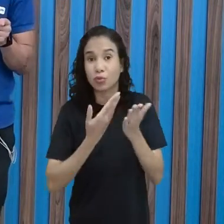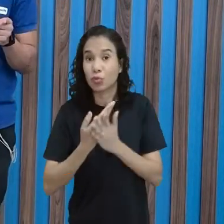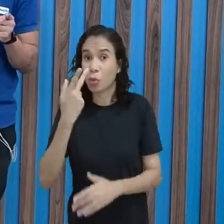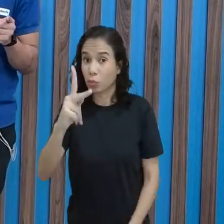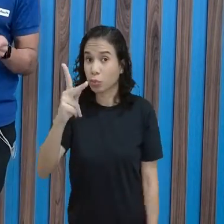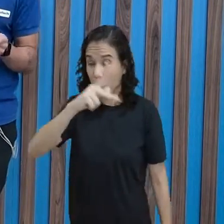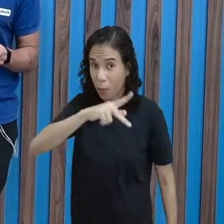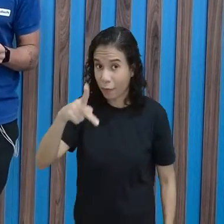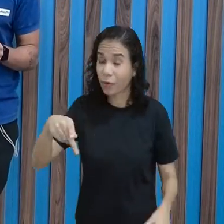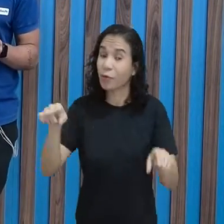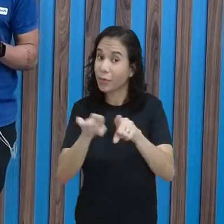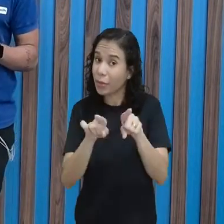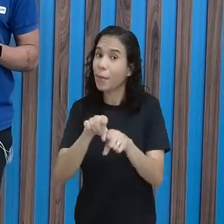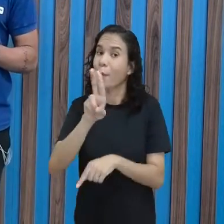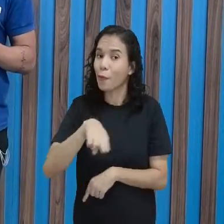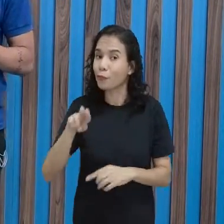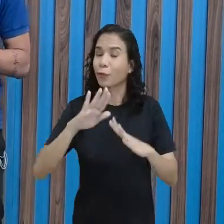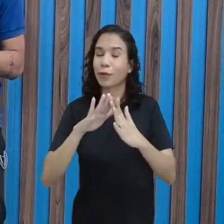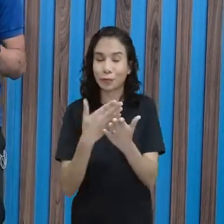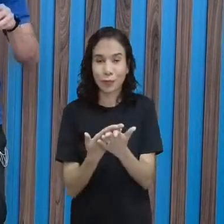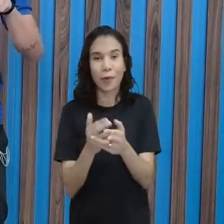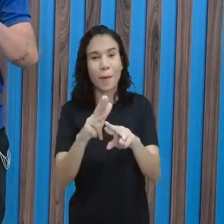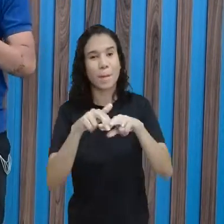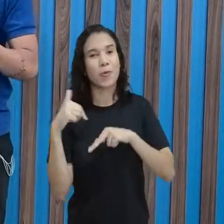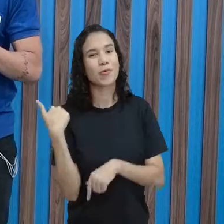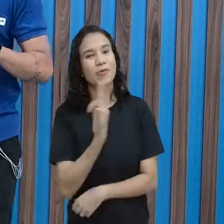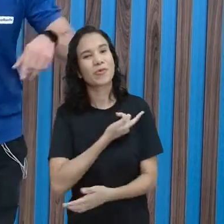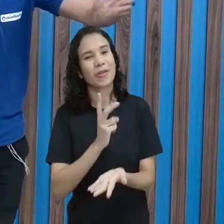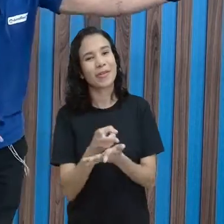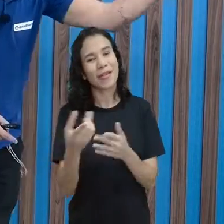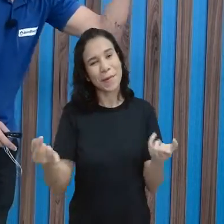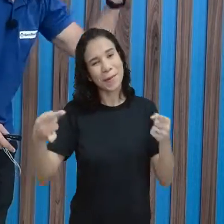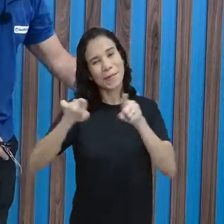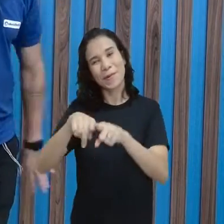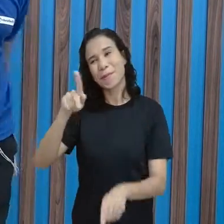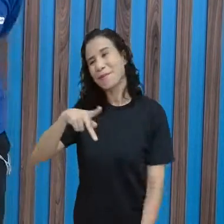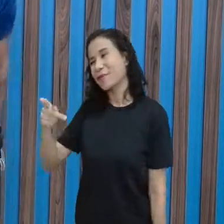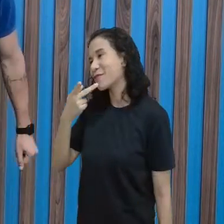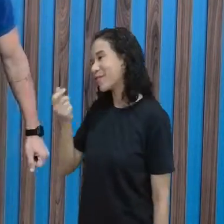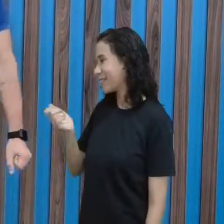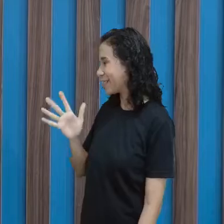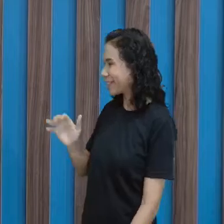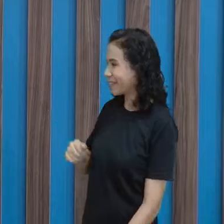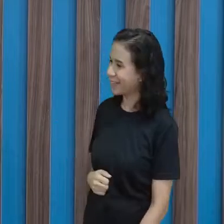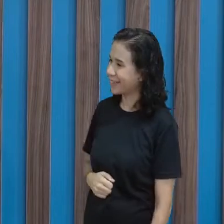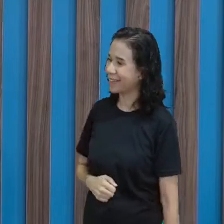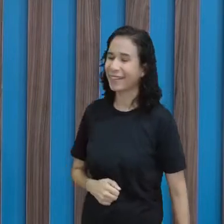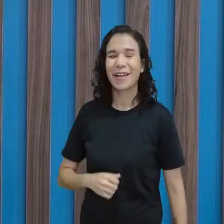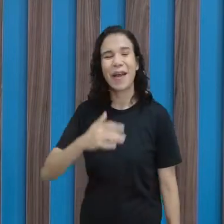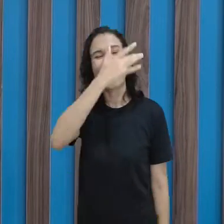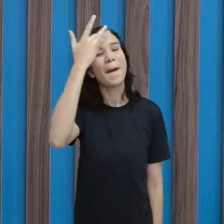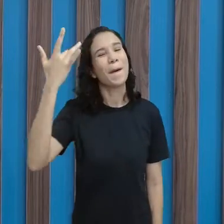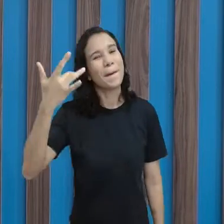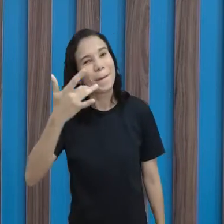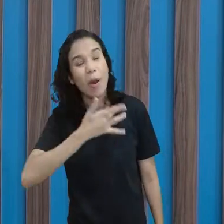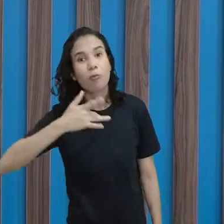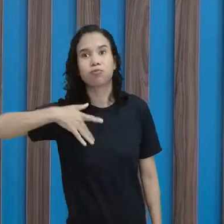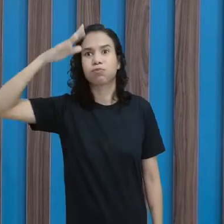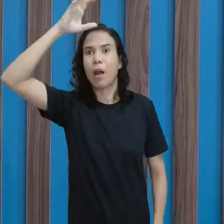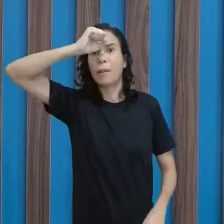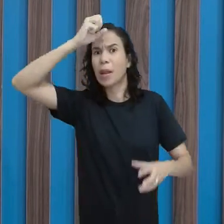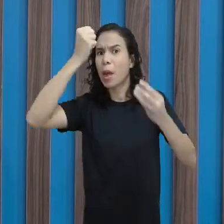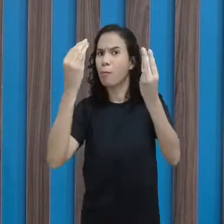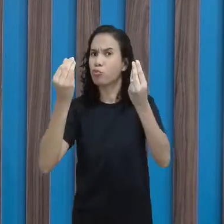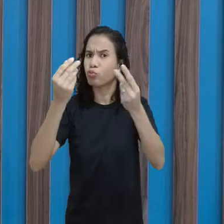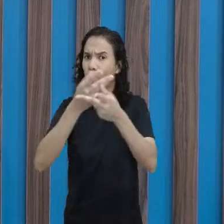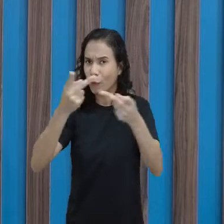professor ou professora também usa aí na sua escola então por isso que a gente tá sempre muito bem alinhado. Professora, suas considerações por favor? Pessoal eu aprendi demais